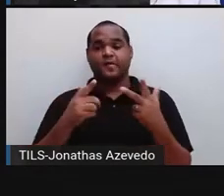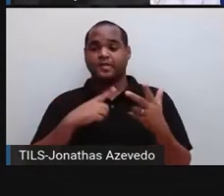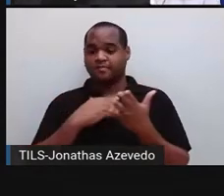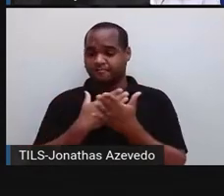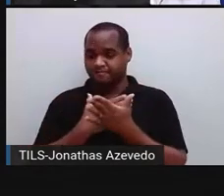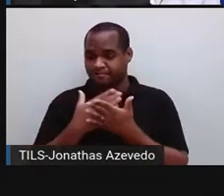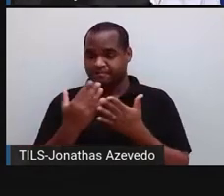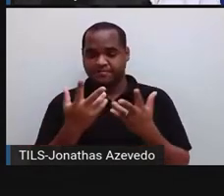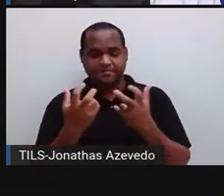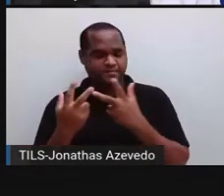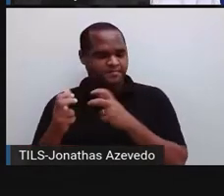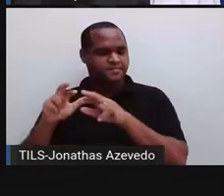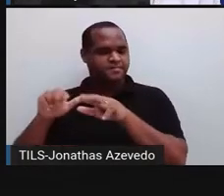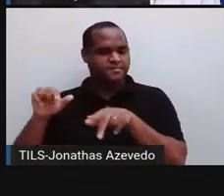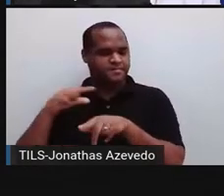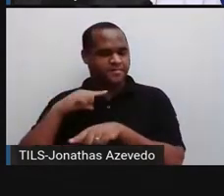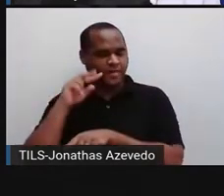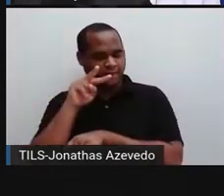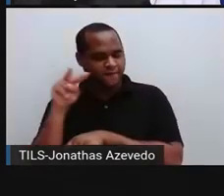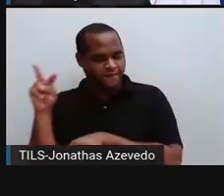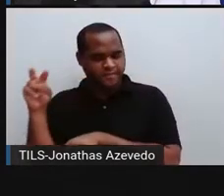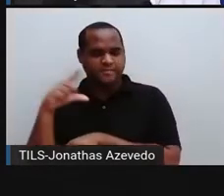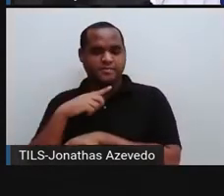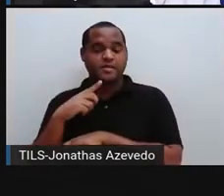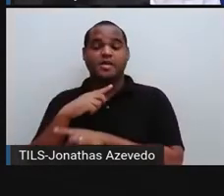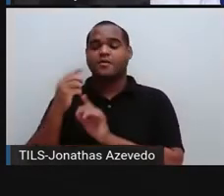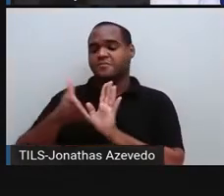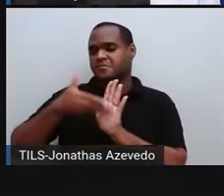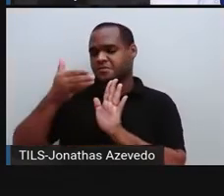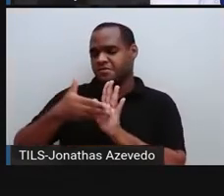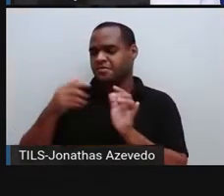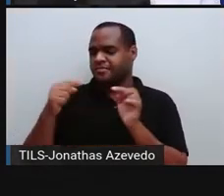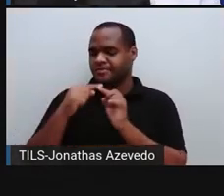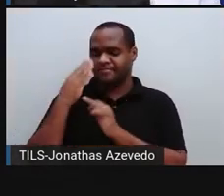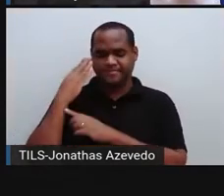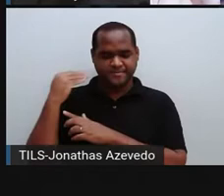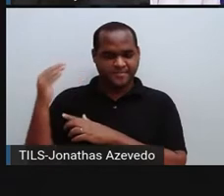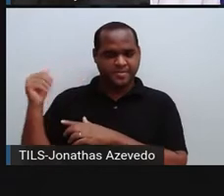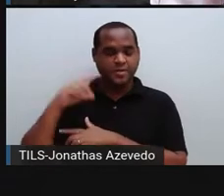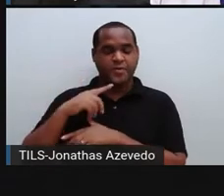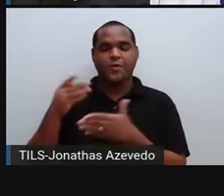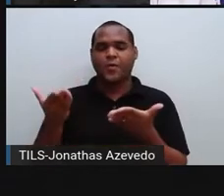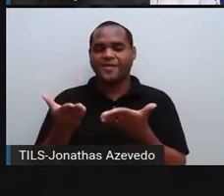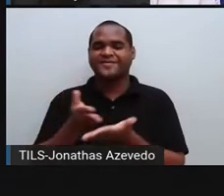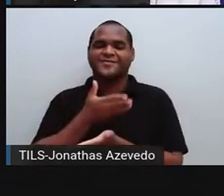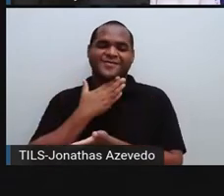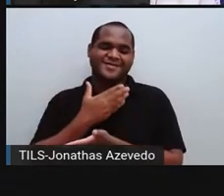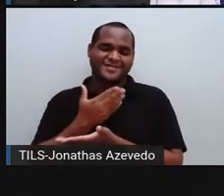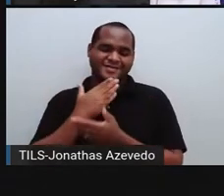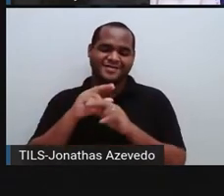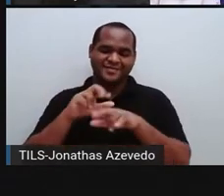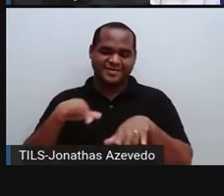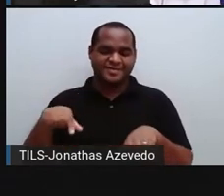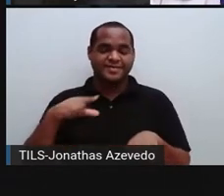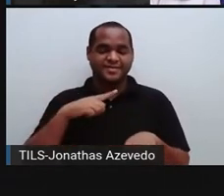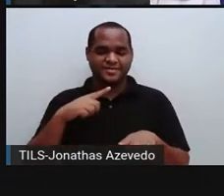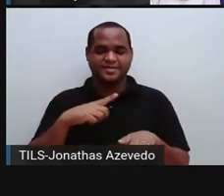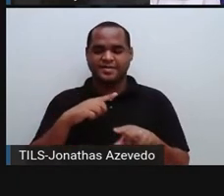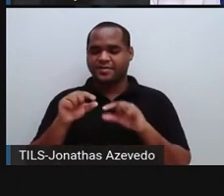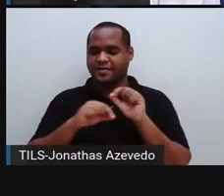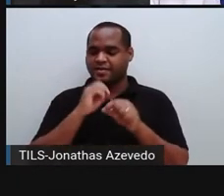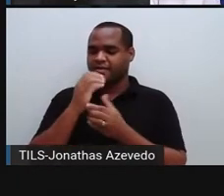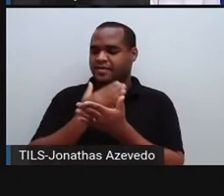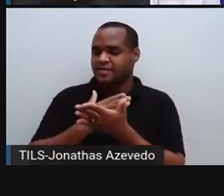a partir das observações que ele fez. E o livro foi um grande sucesso, e hoje era super comentado ainda esse livro, A